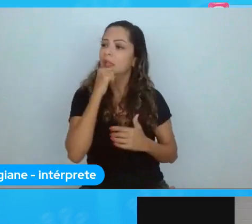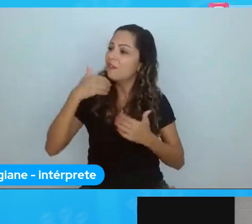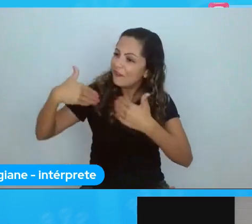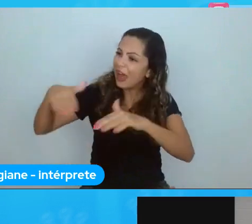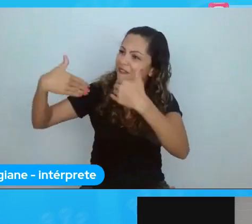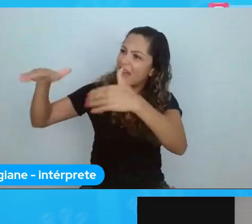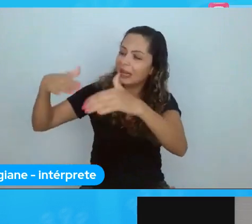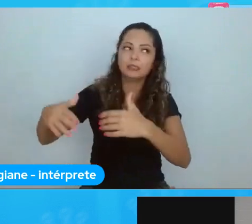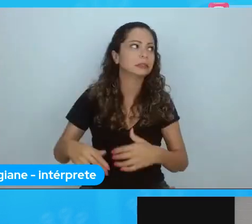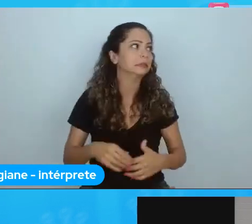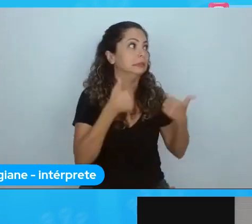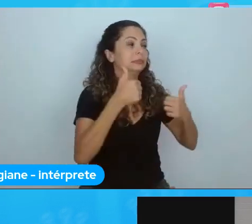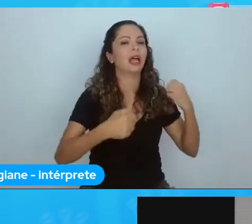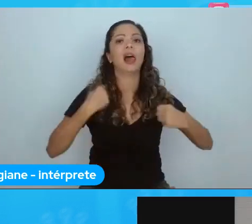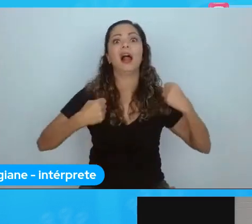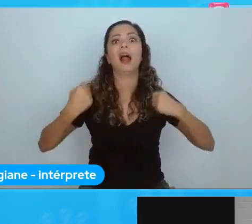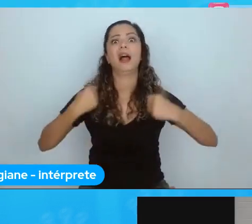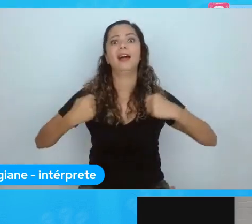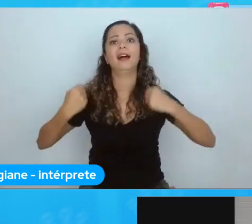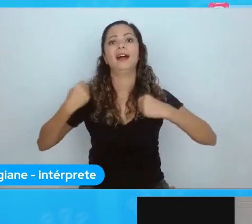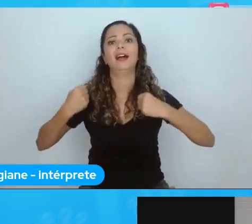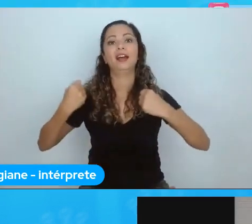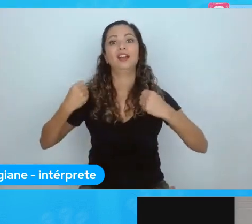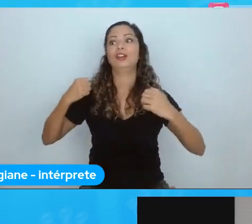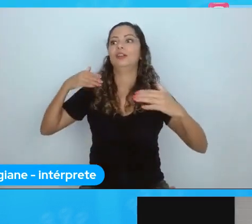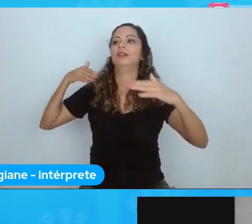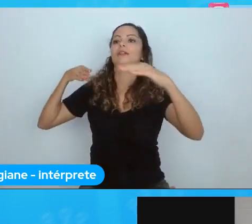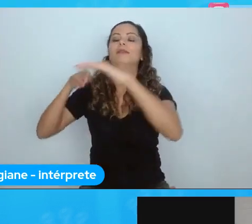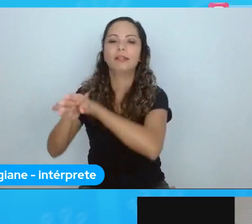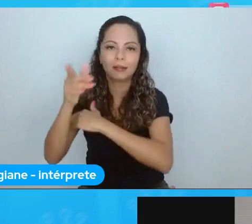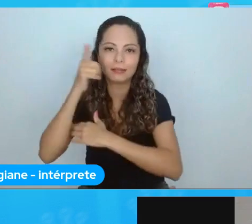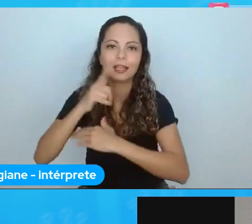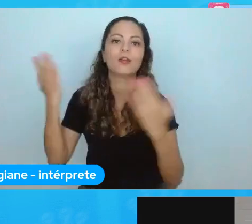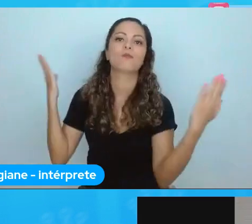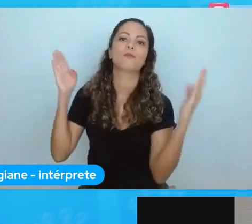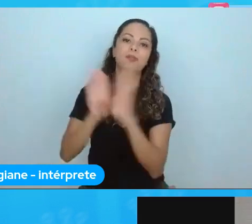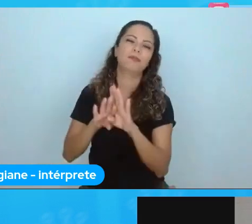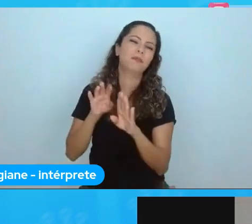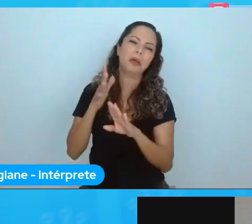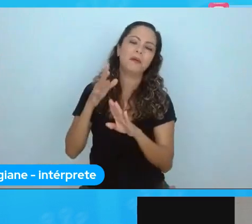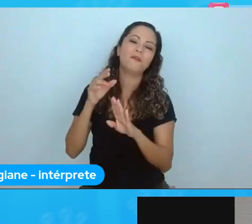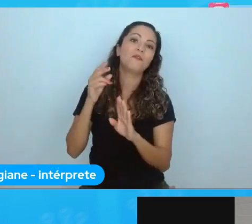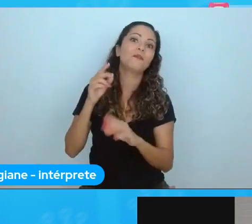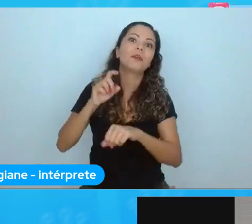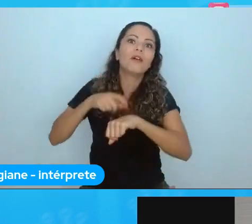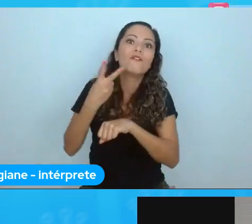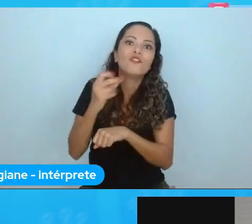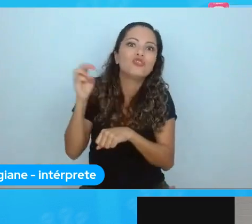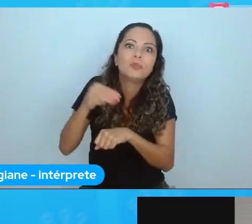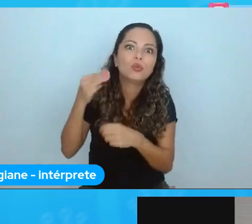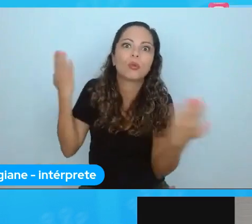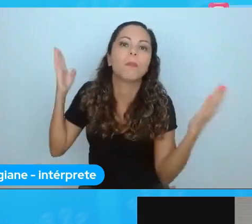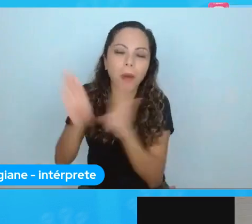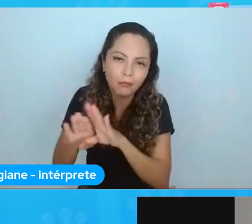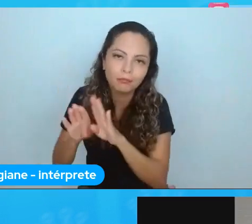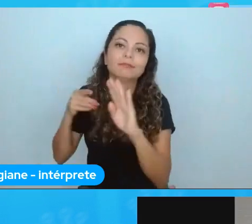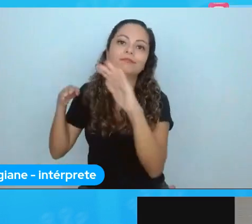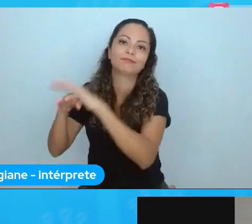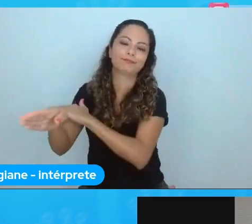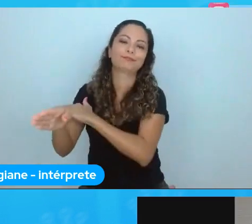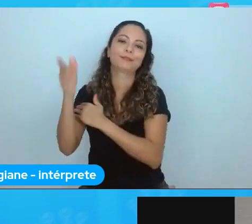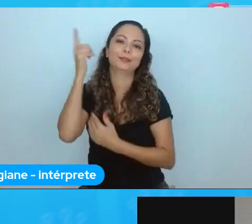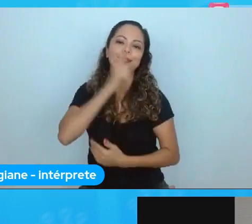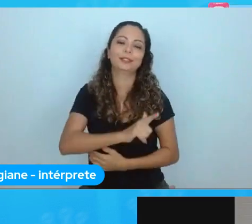portão. Aí eu fui, quando eu tive a nota, eu pensei, vou fazer alguma coisa em computação porque eu sempre quis,